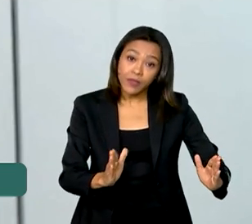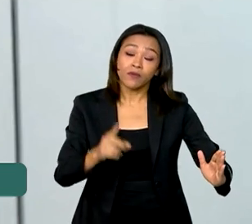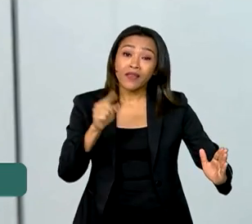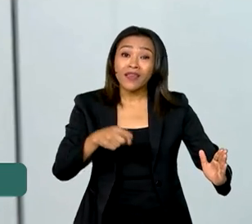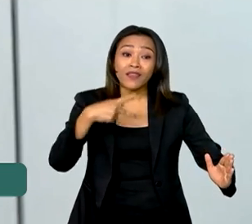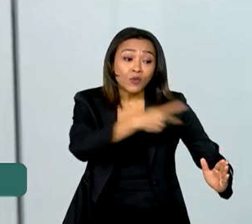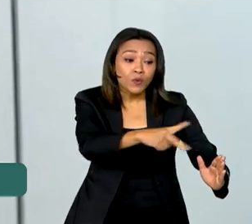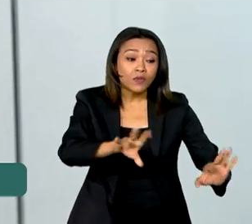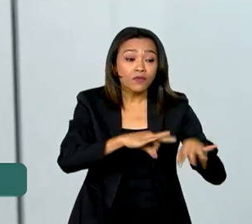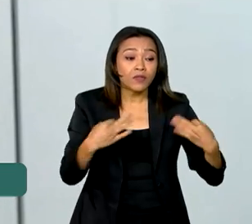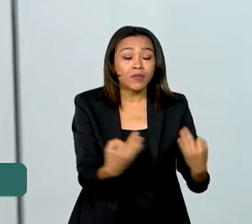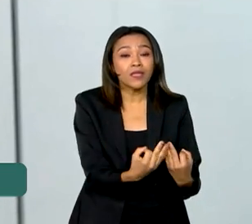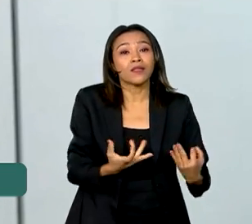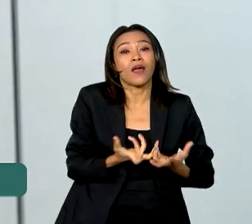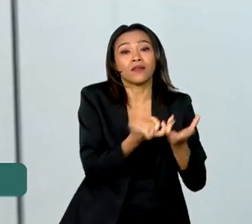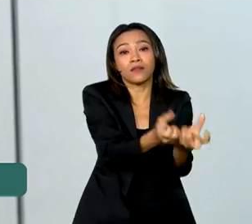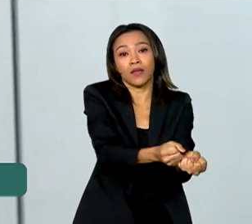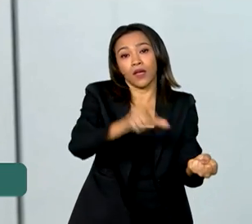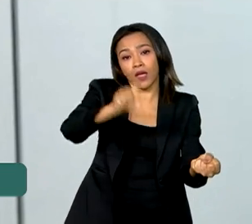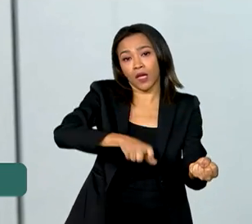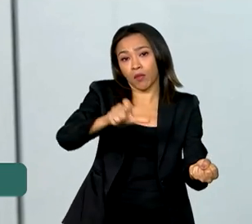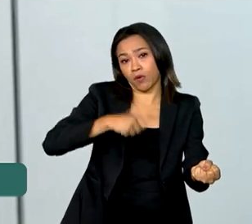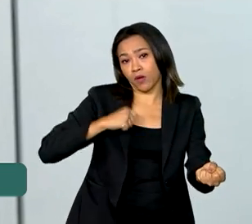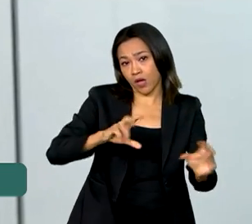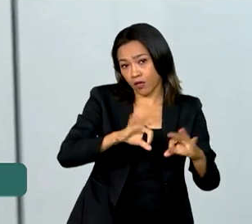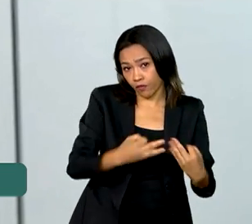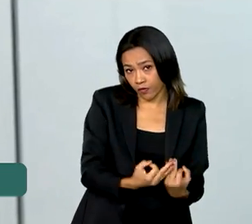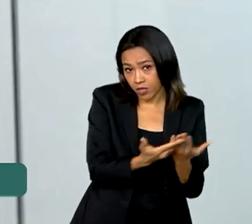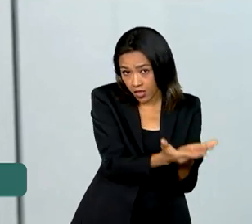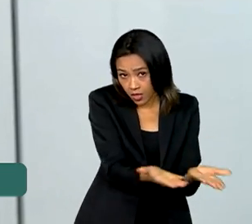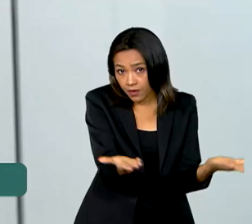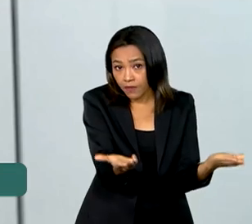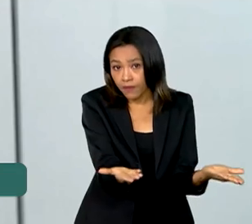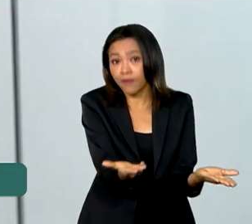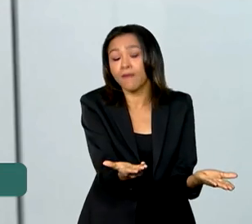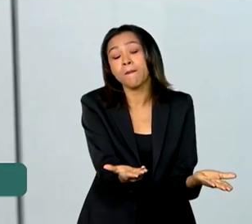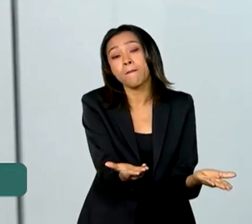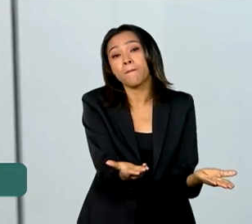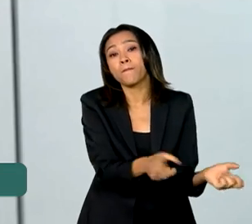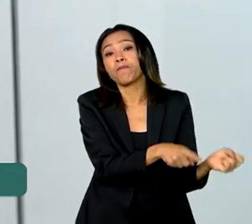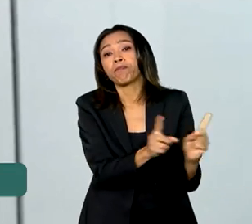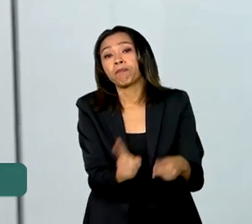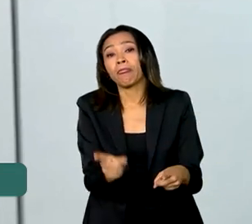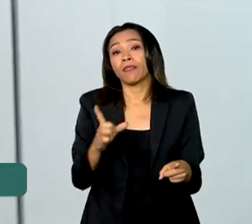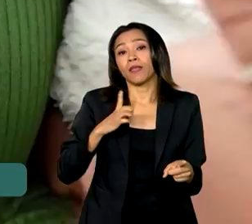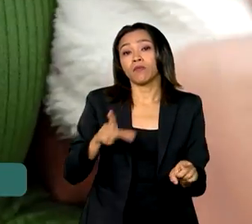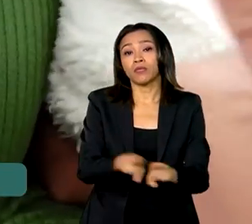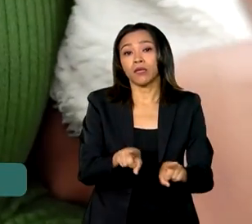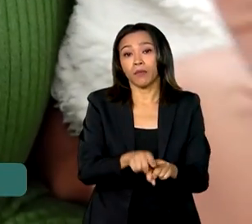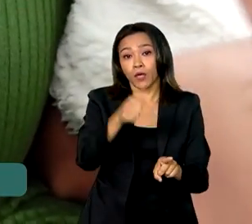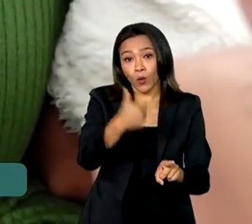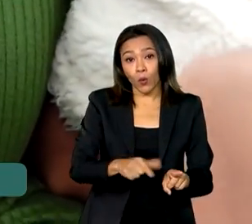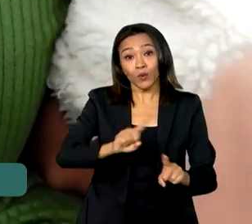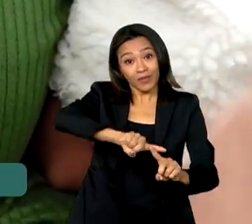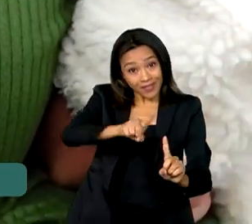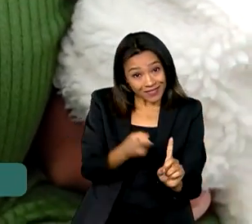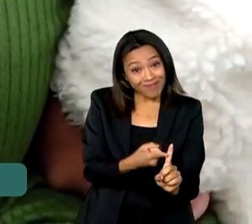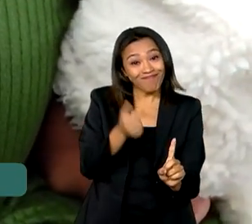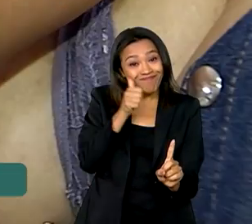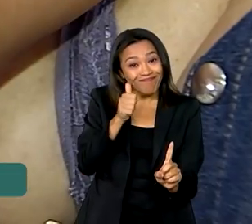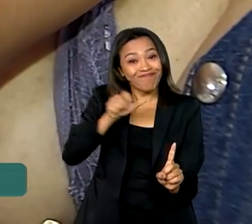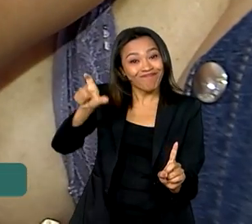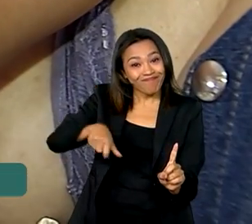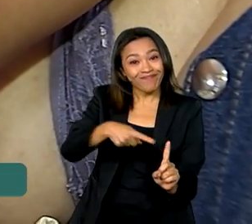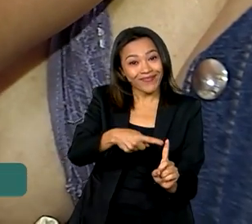famílias do Bolsa Família, que são beneficiárias do programa Bolsa Família. Nós temos, além disso, o benefício gestante, nós